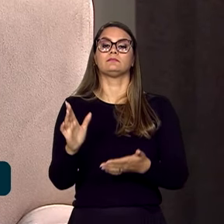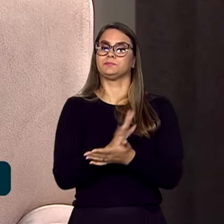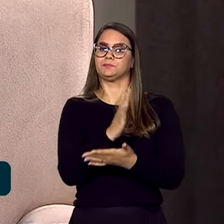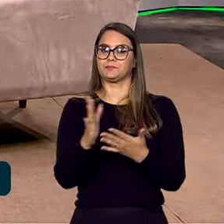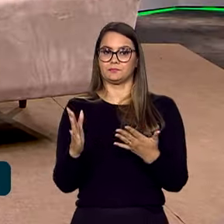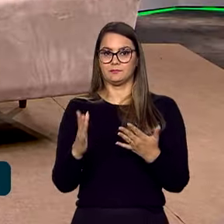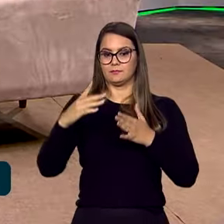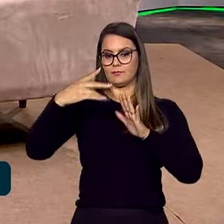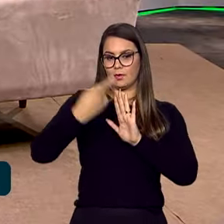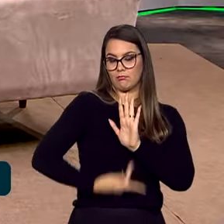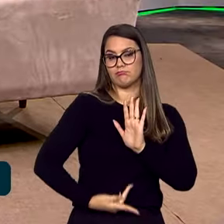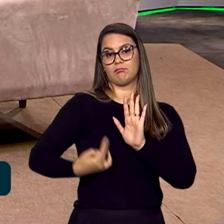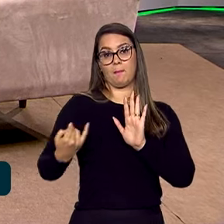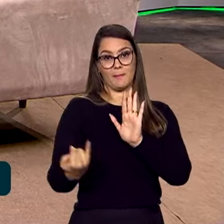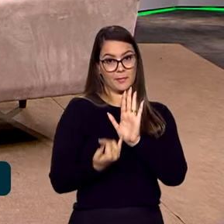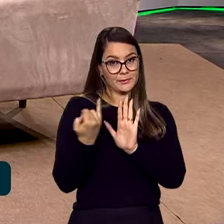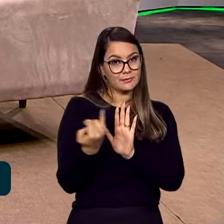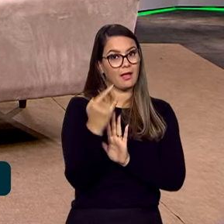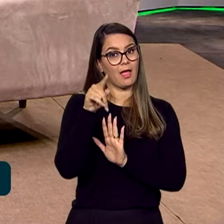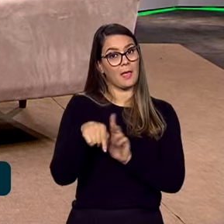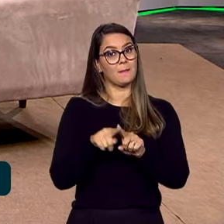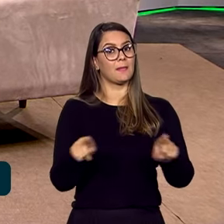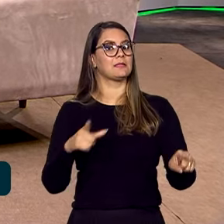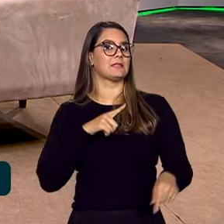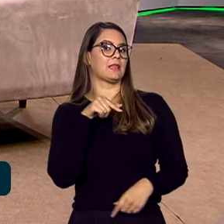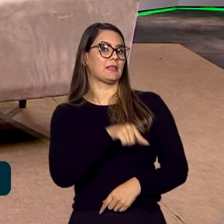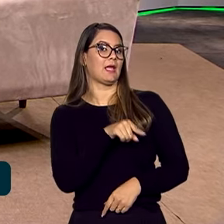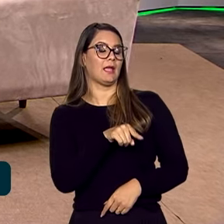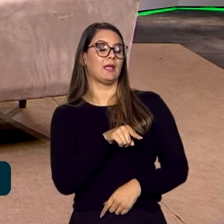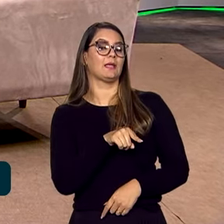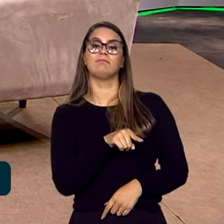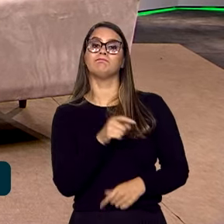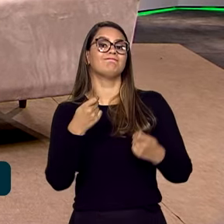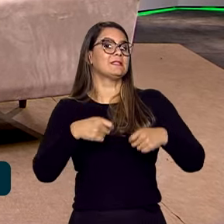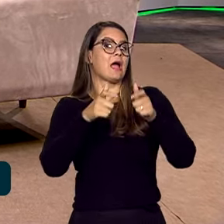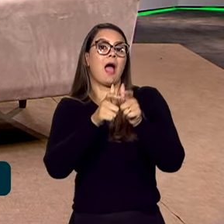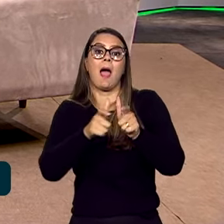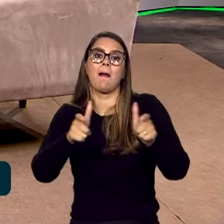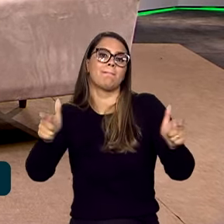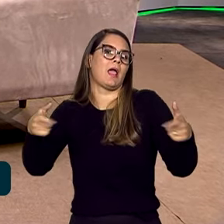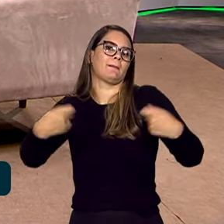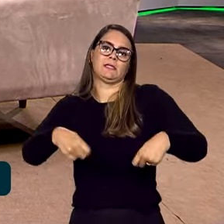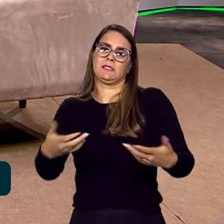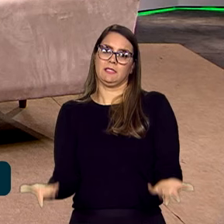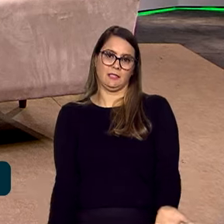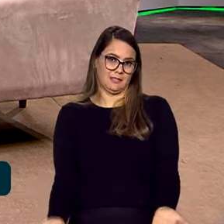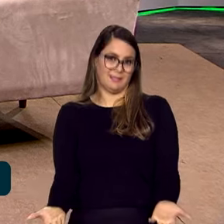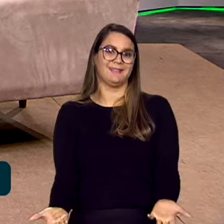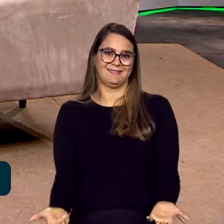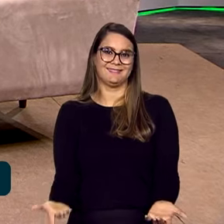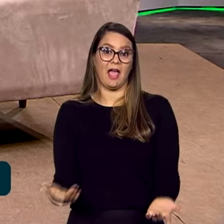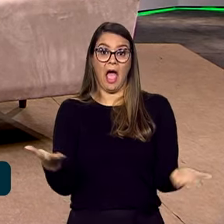programas muito importantes, mas que eles têm que ampliar a sua cobertura. Na